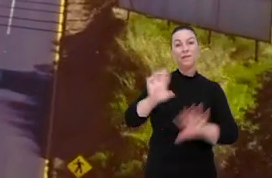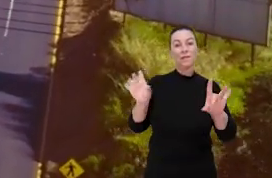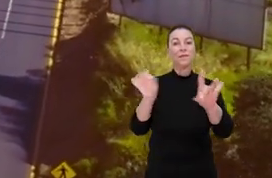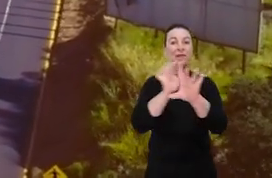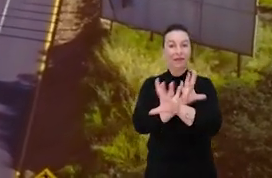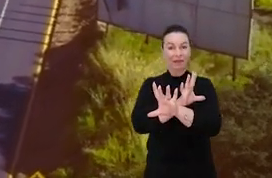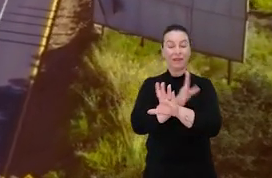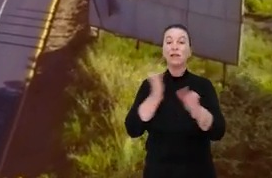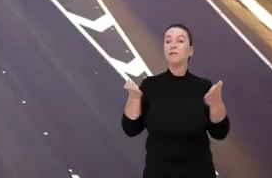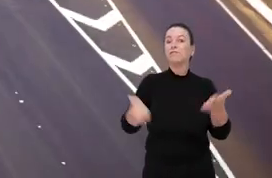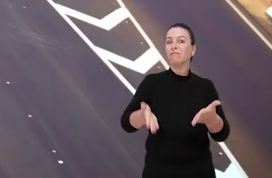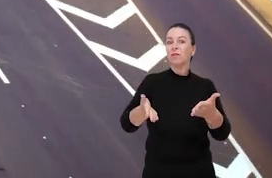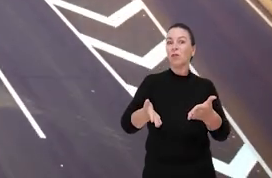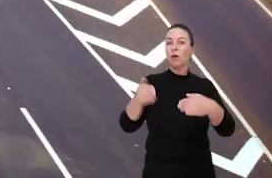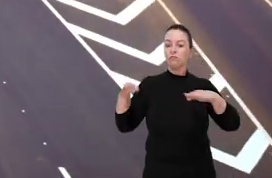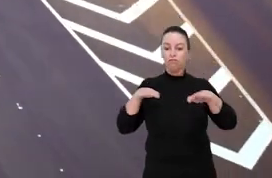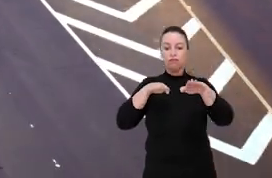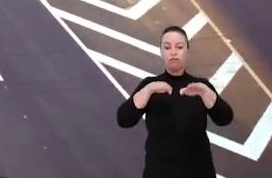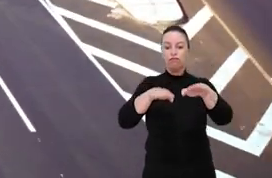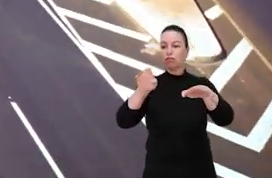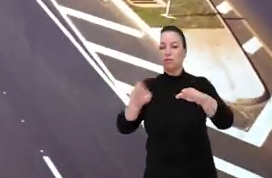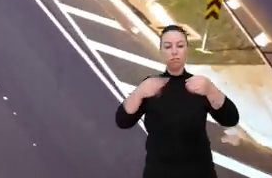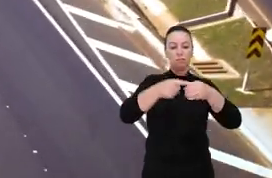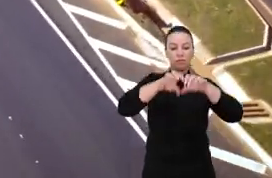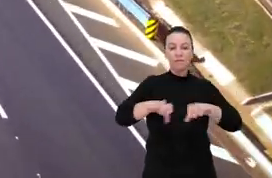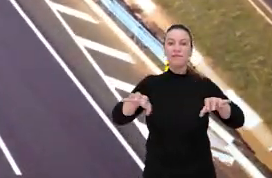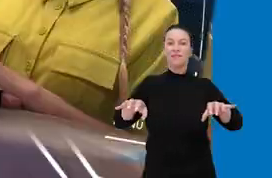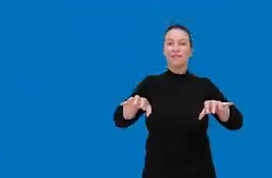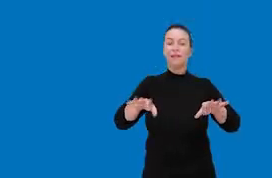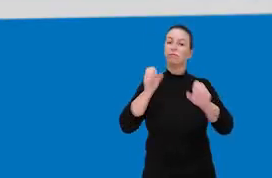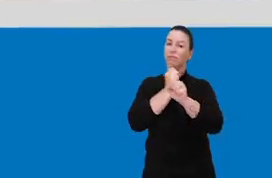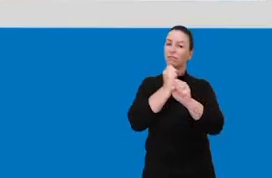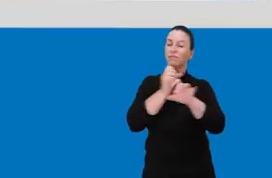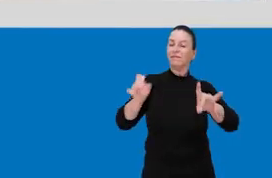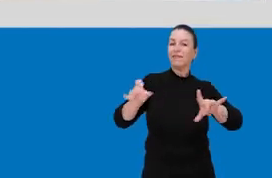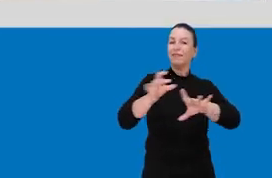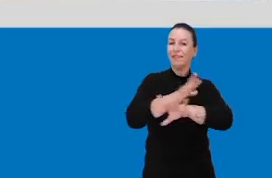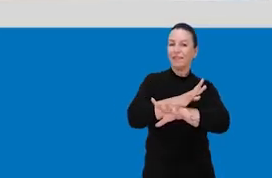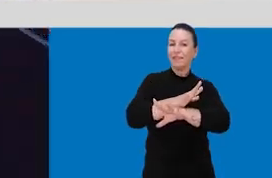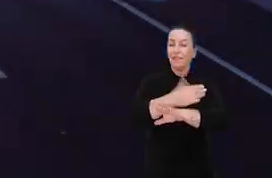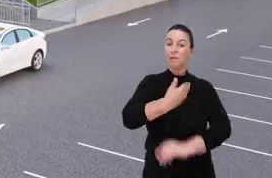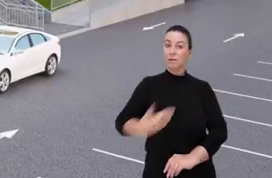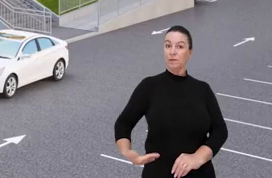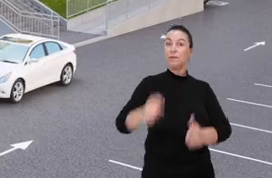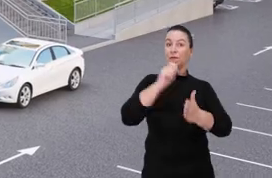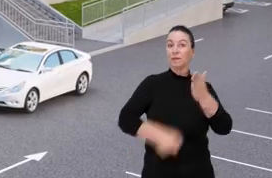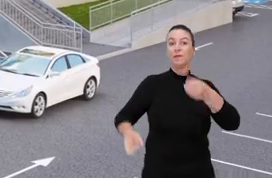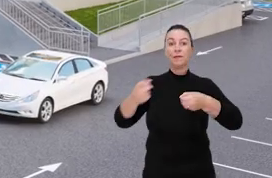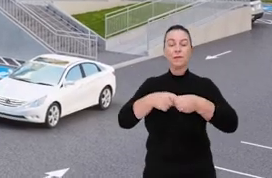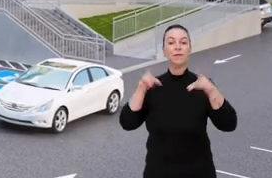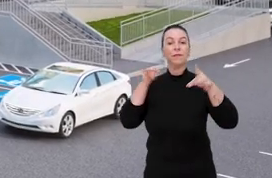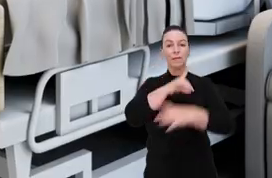Umuarama já estão prontos. Agora o trânsito da rodovia e o da cidade estão separados. Mais uma obra concluída. O governo